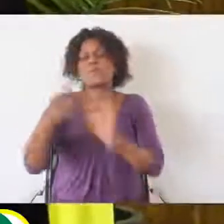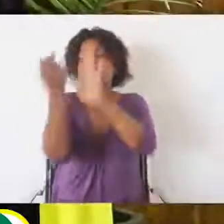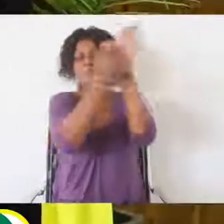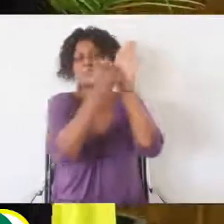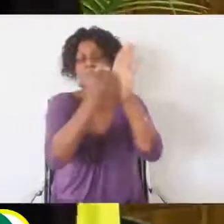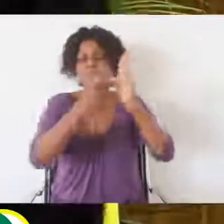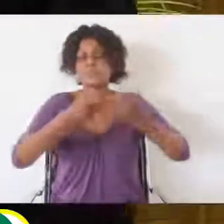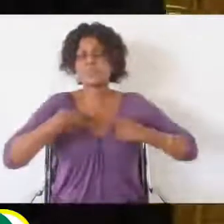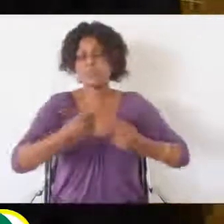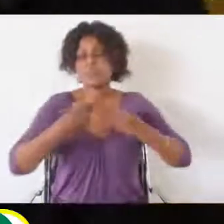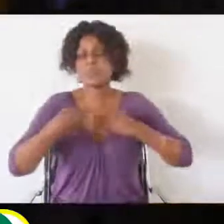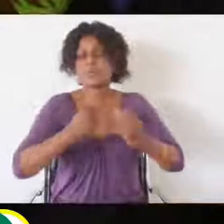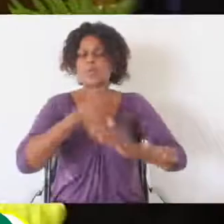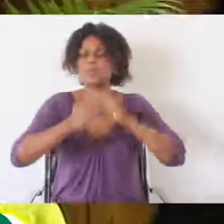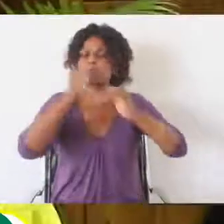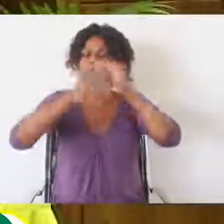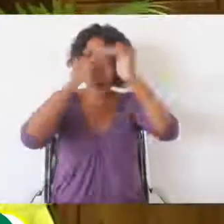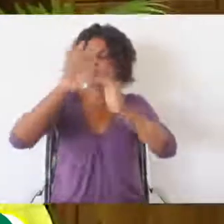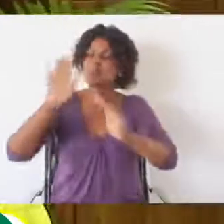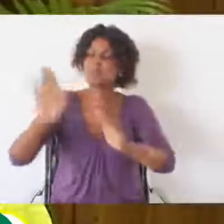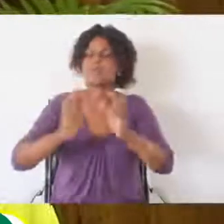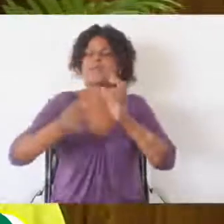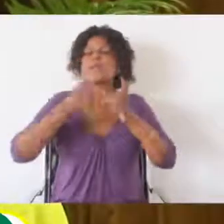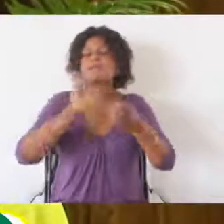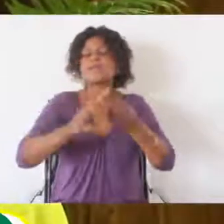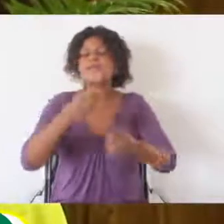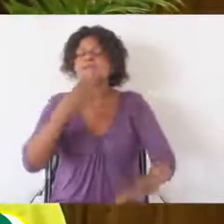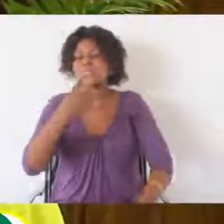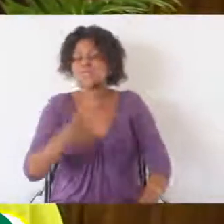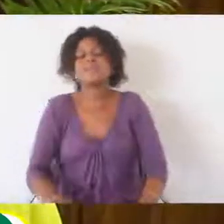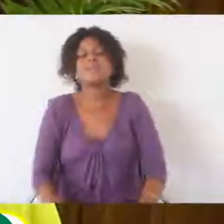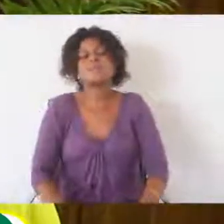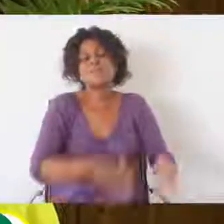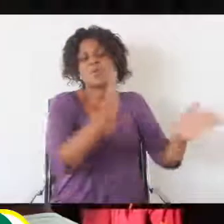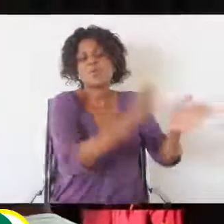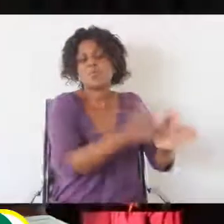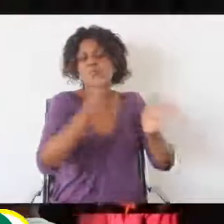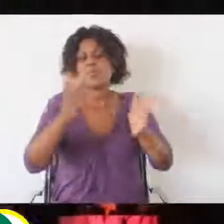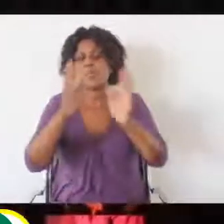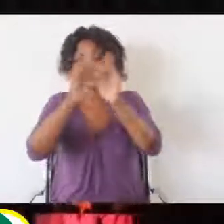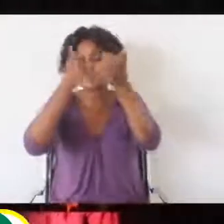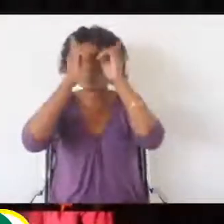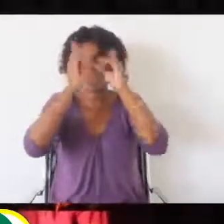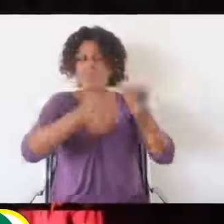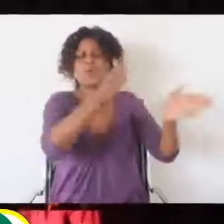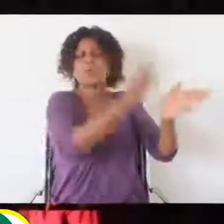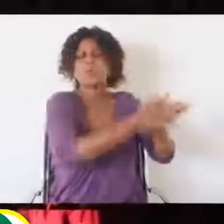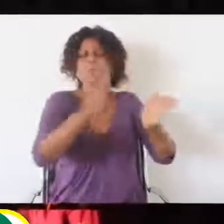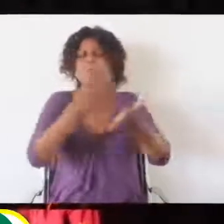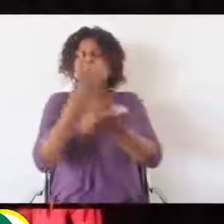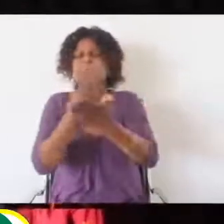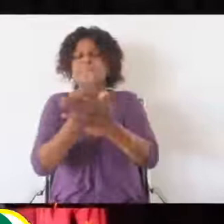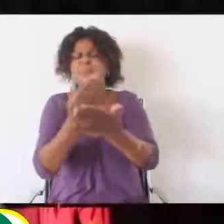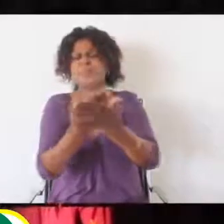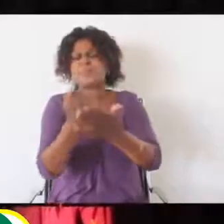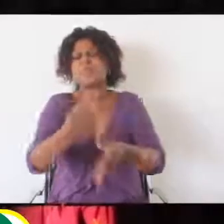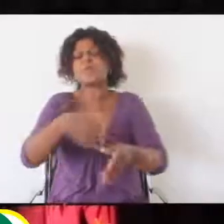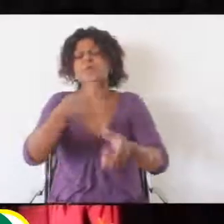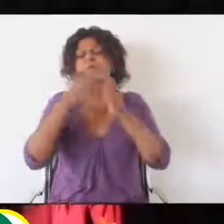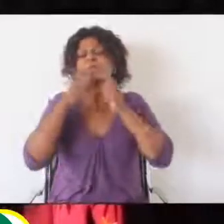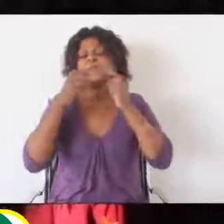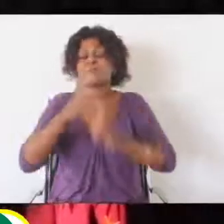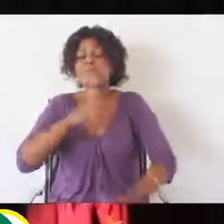desenvolvimento. Caracterizou o ato de graduação como um marco importante na medida em que Moçambique passa a contar com mais quadros